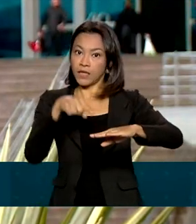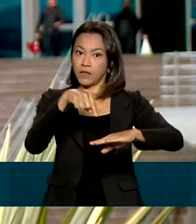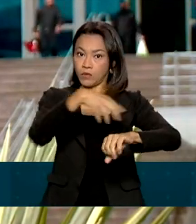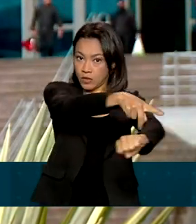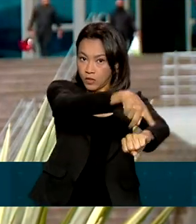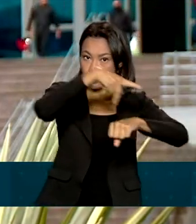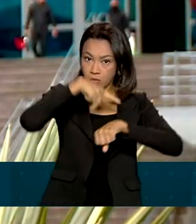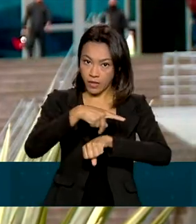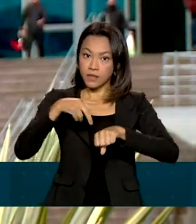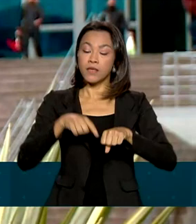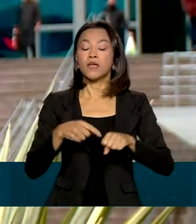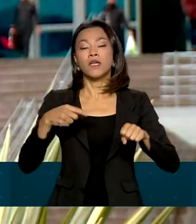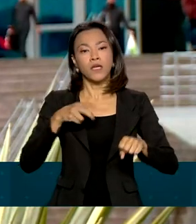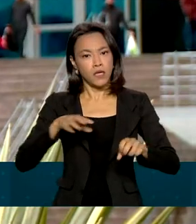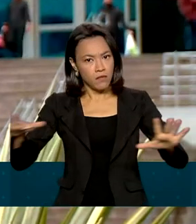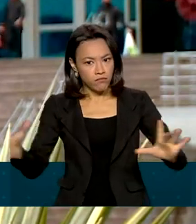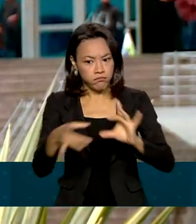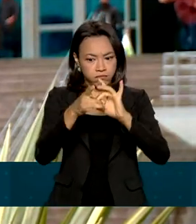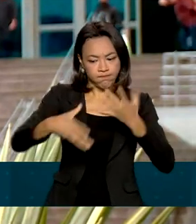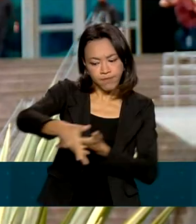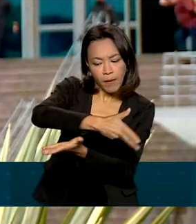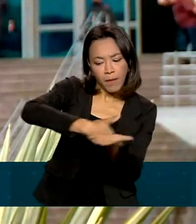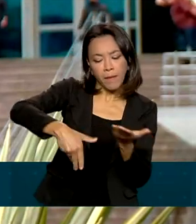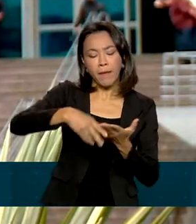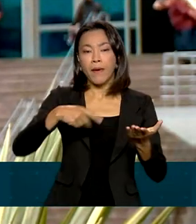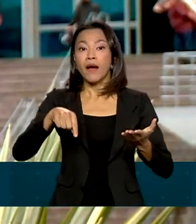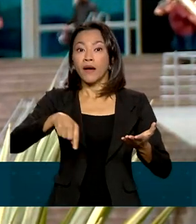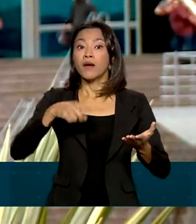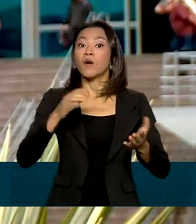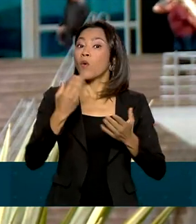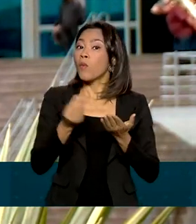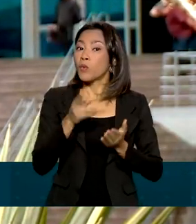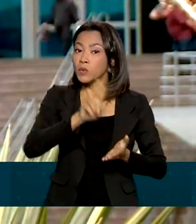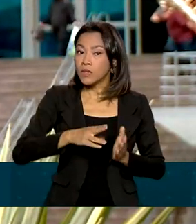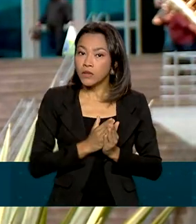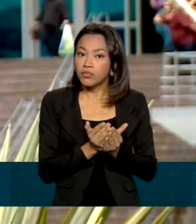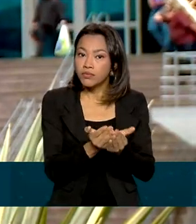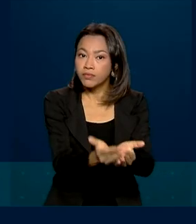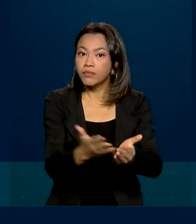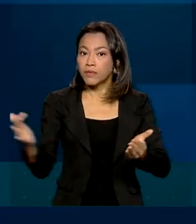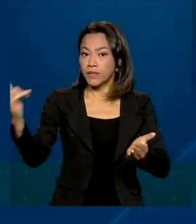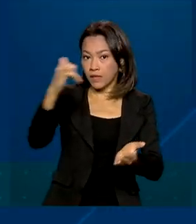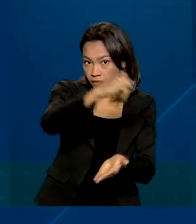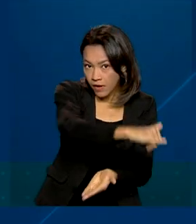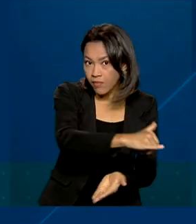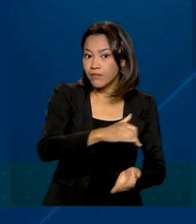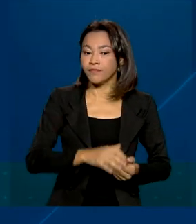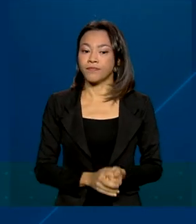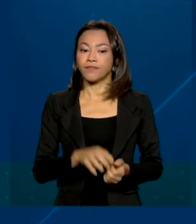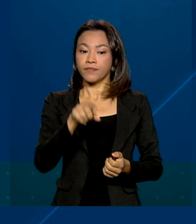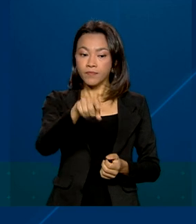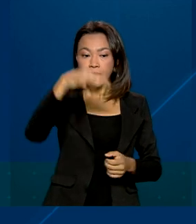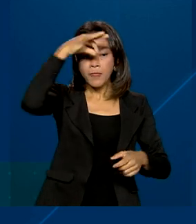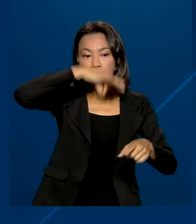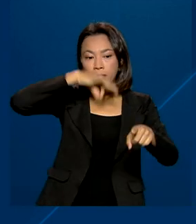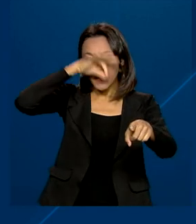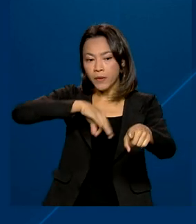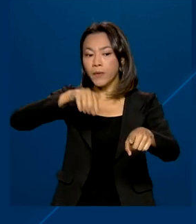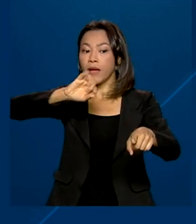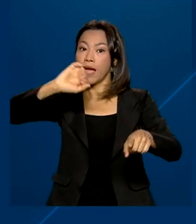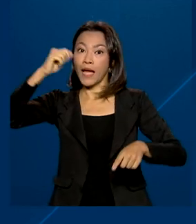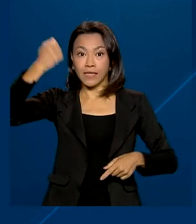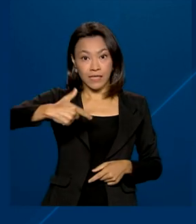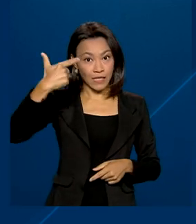conexão entre Brasil e Peru, por terra, por meio de embarcação e de avião. O Peru é o país que tem a segunda maior